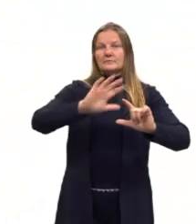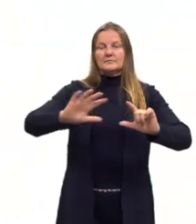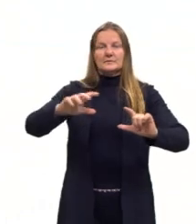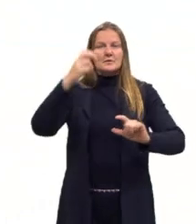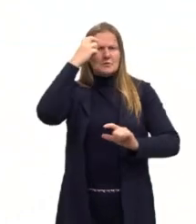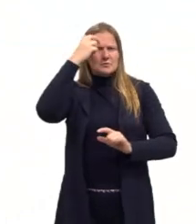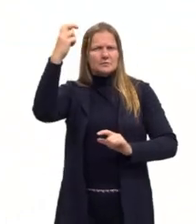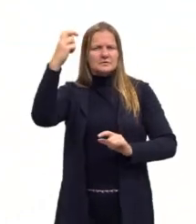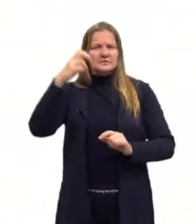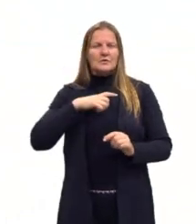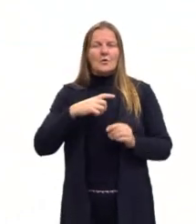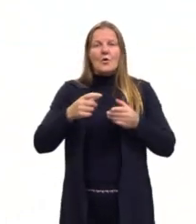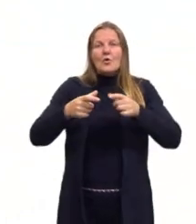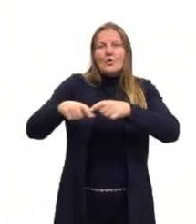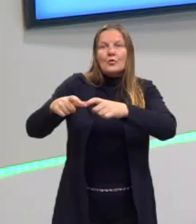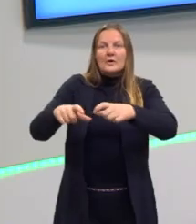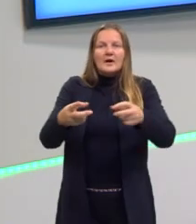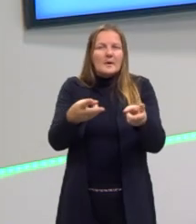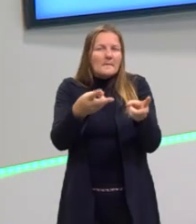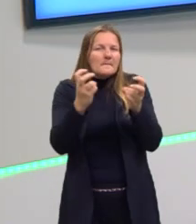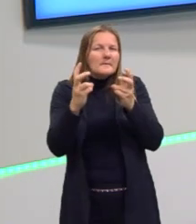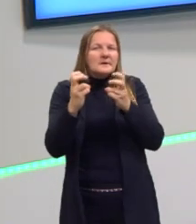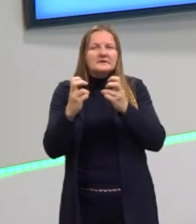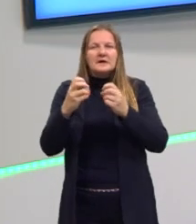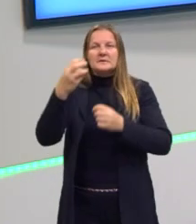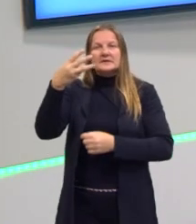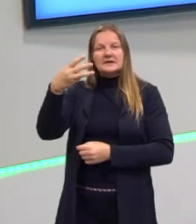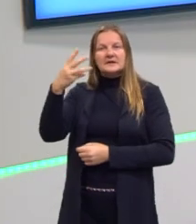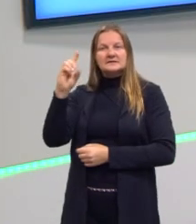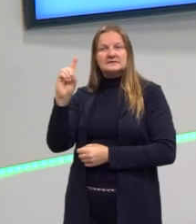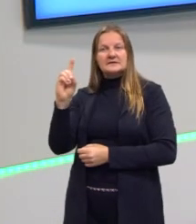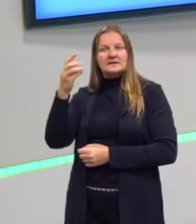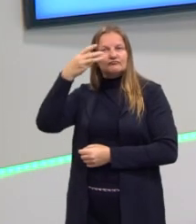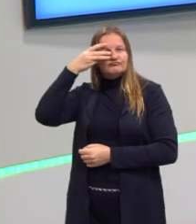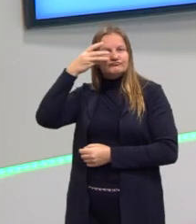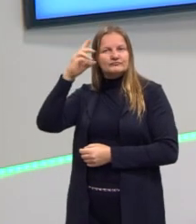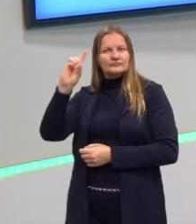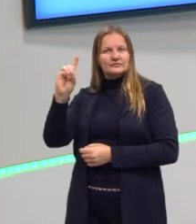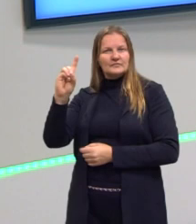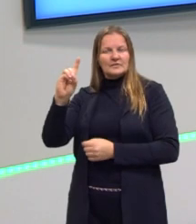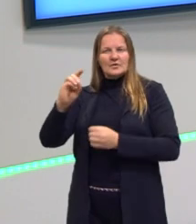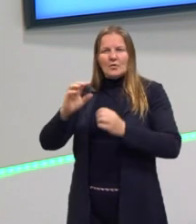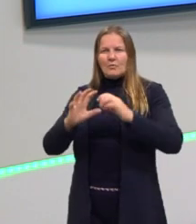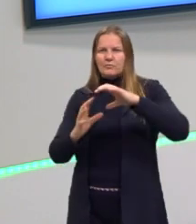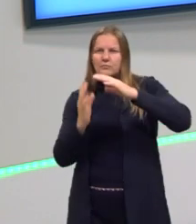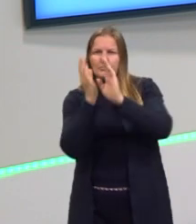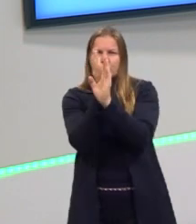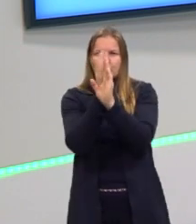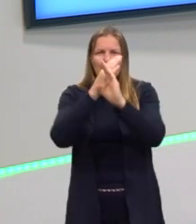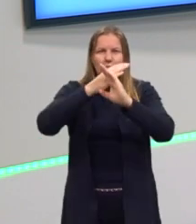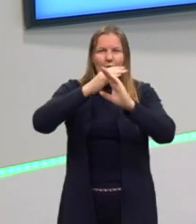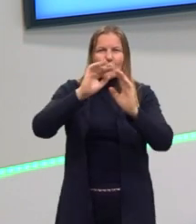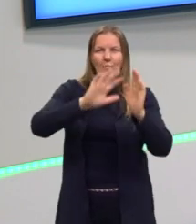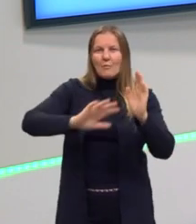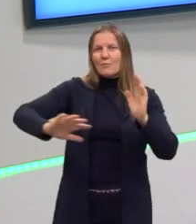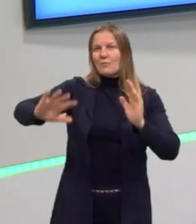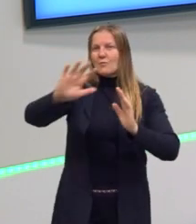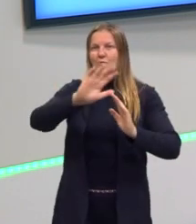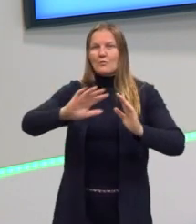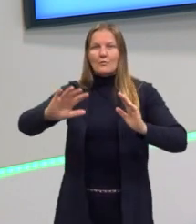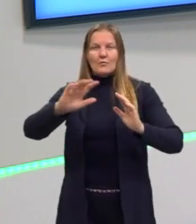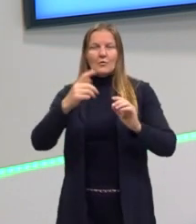Aquela que nos permite perceber o mundo tridimensionalmente. Ela está ali ligada aos conceitos da